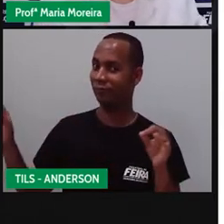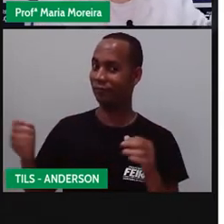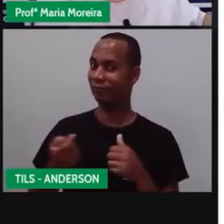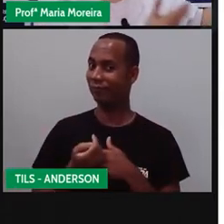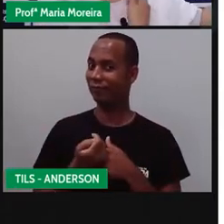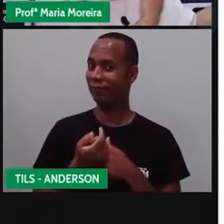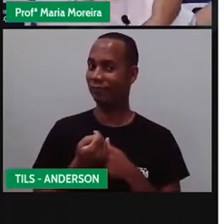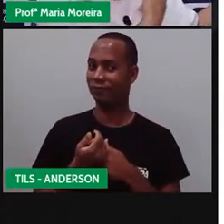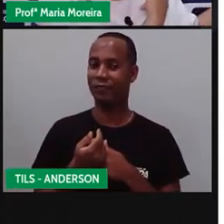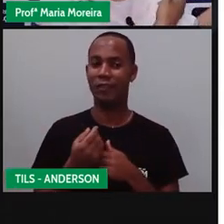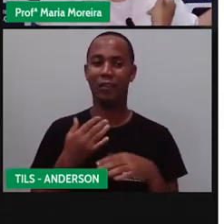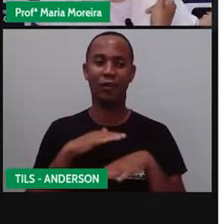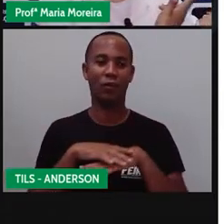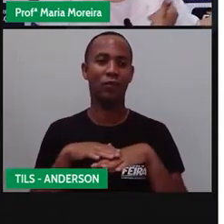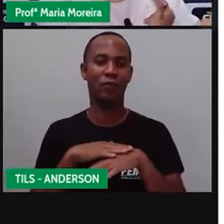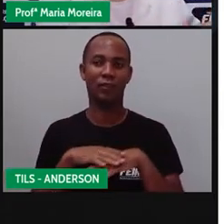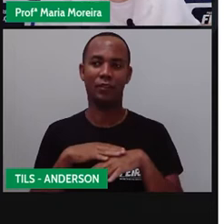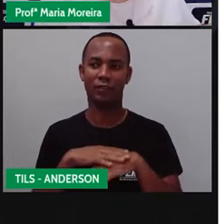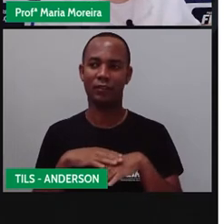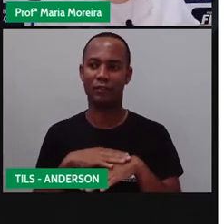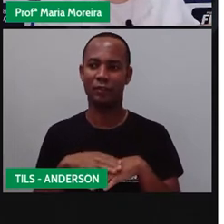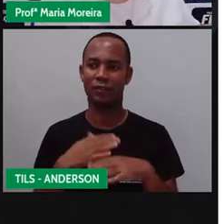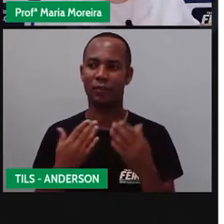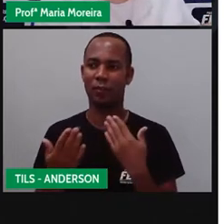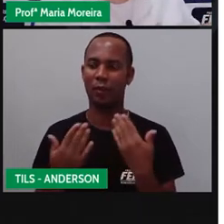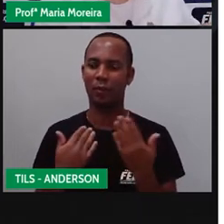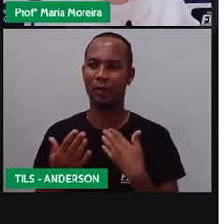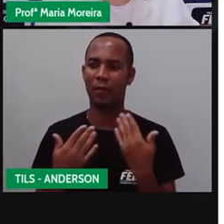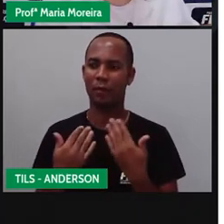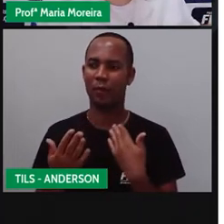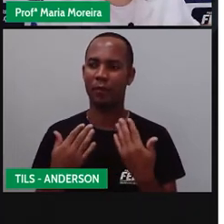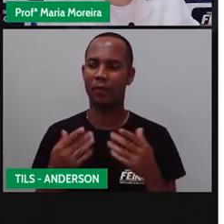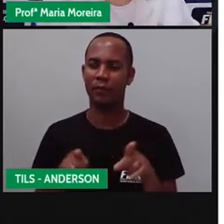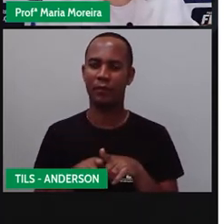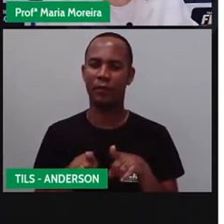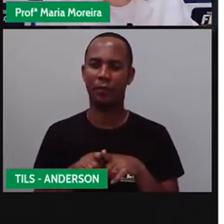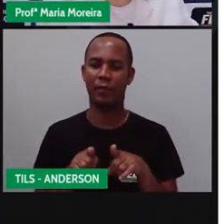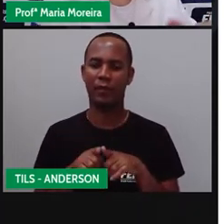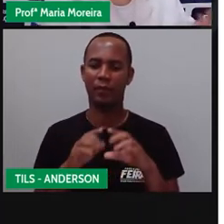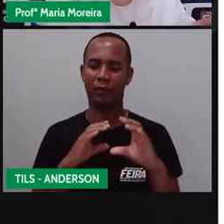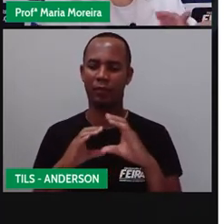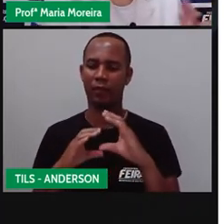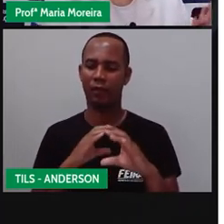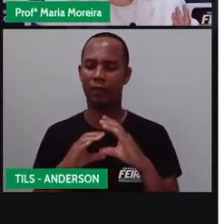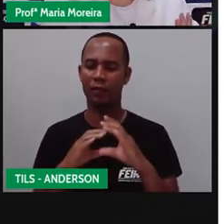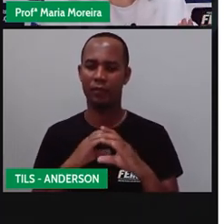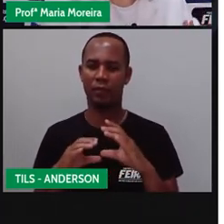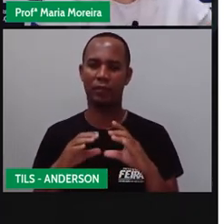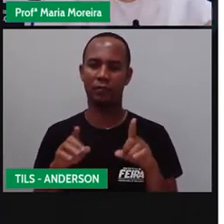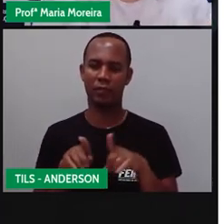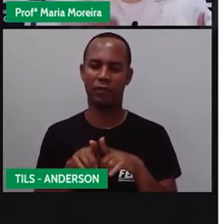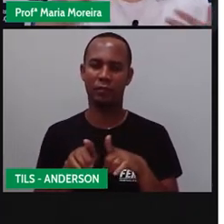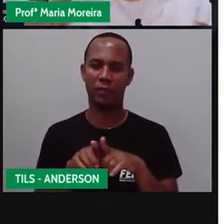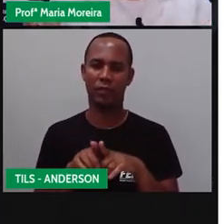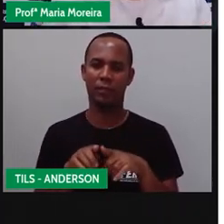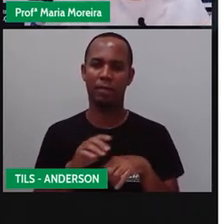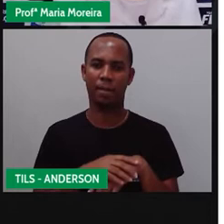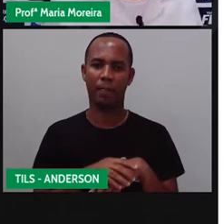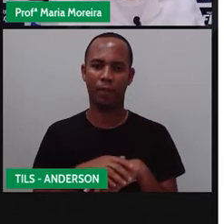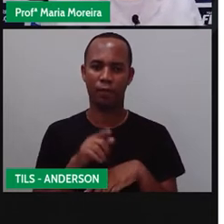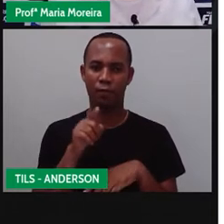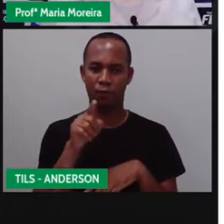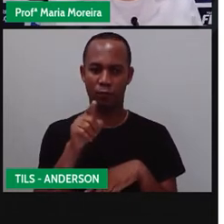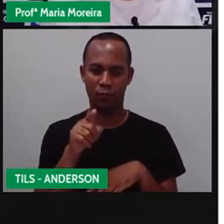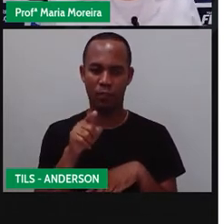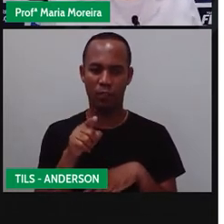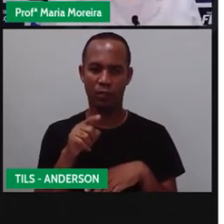Mas, né, a gente conversa, a gente se escuta. Então, isso é o quê? Interação. Estamos interagindo. Quando você conversa